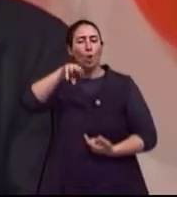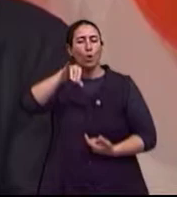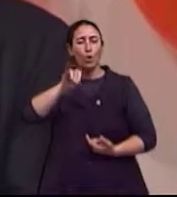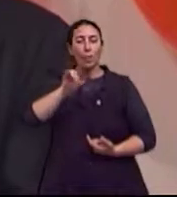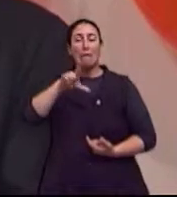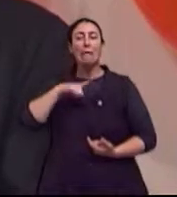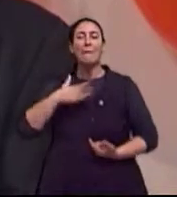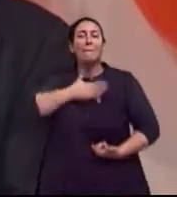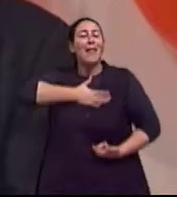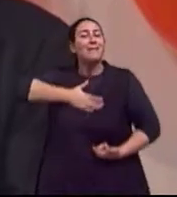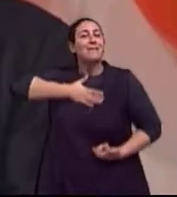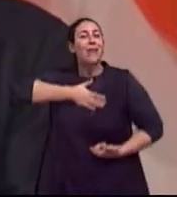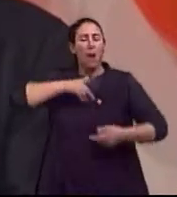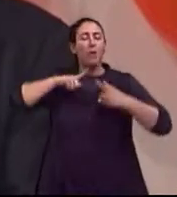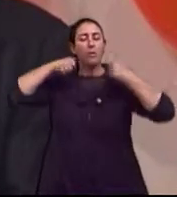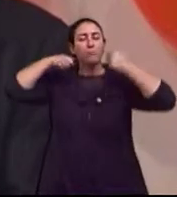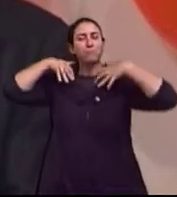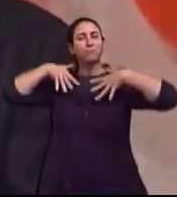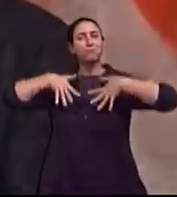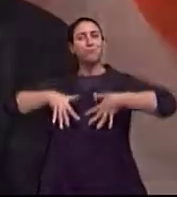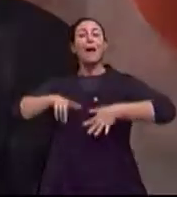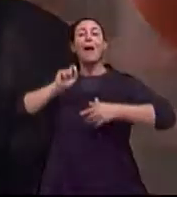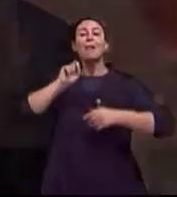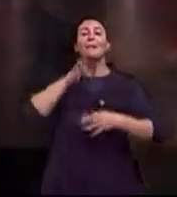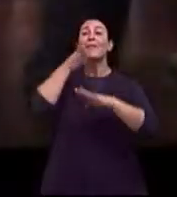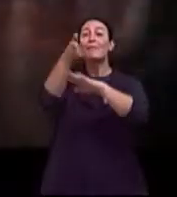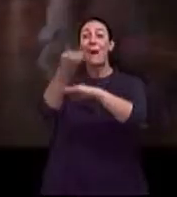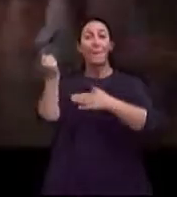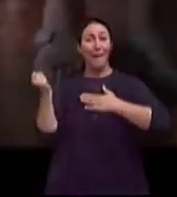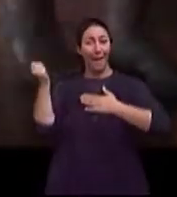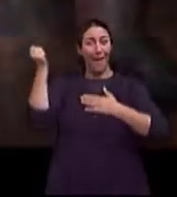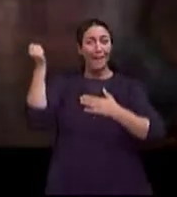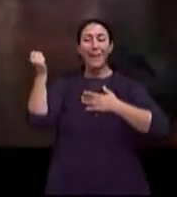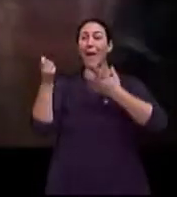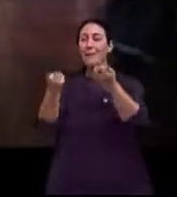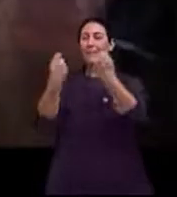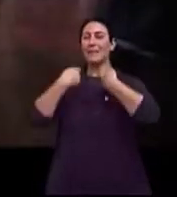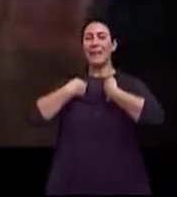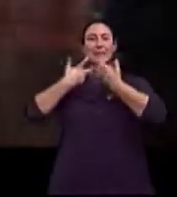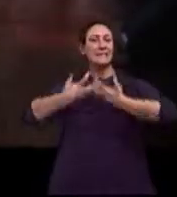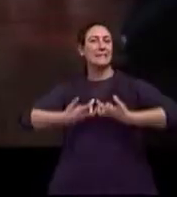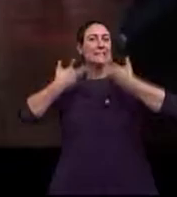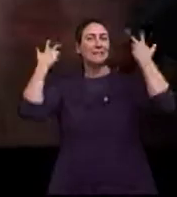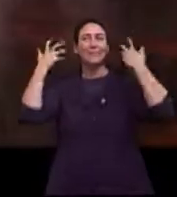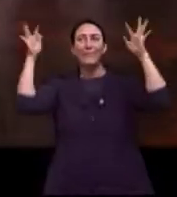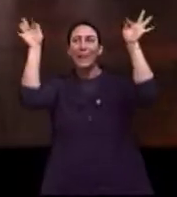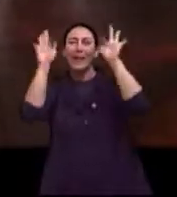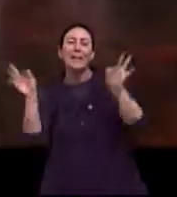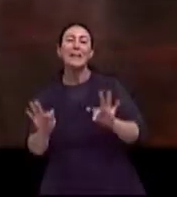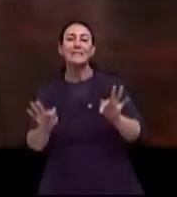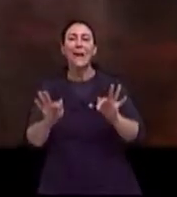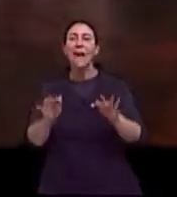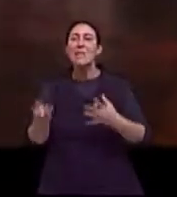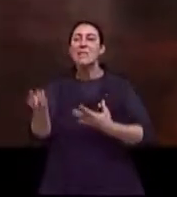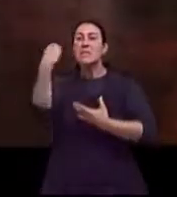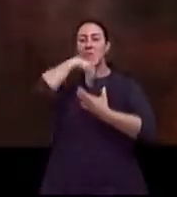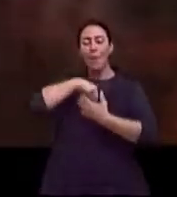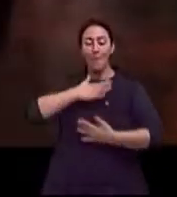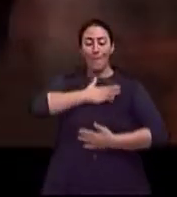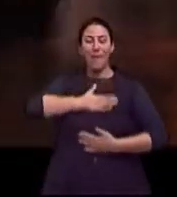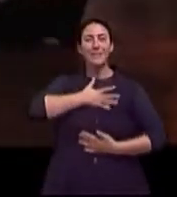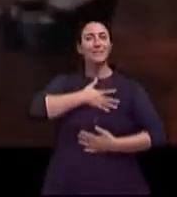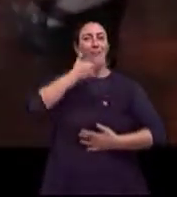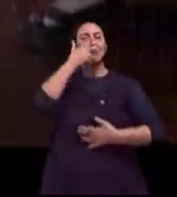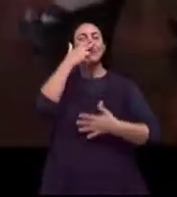pessoa se sente muito bem nos bailes. Por quê? Porque ela também se massageou. Então, isso é importante,